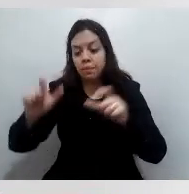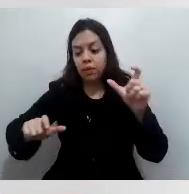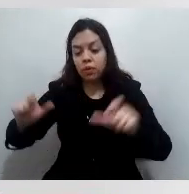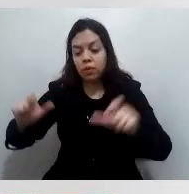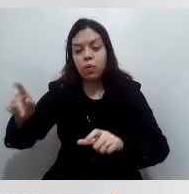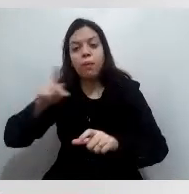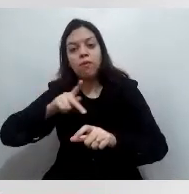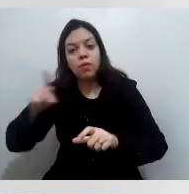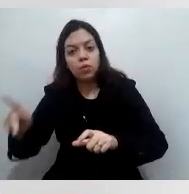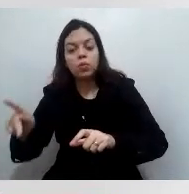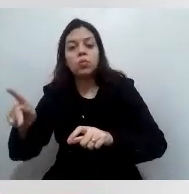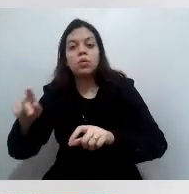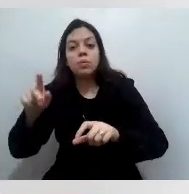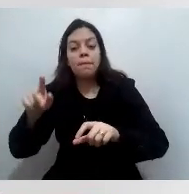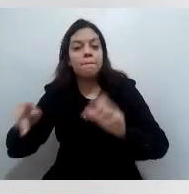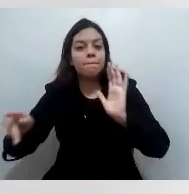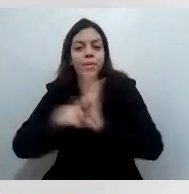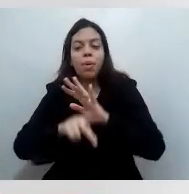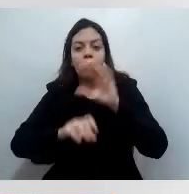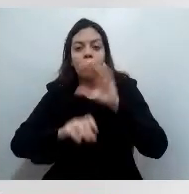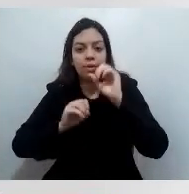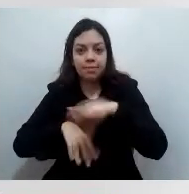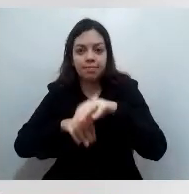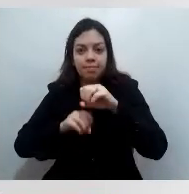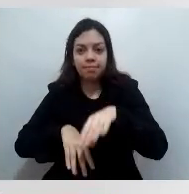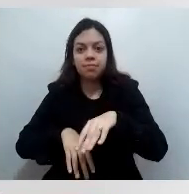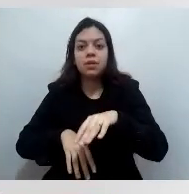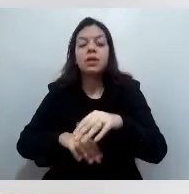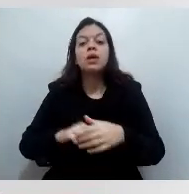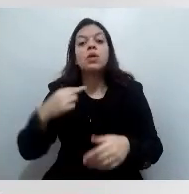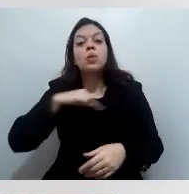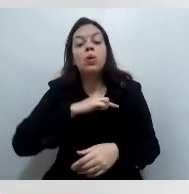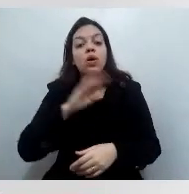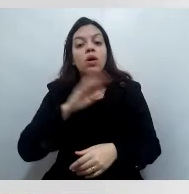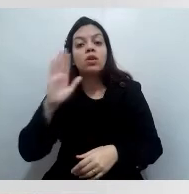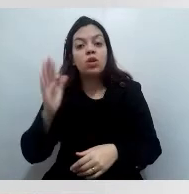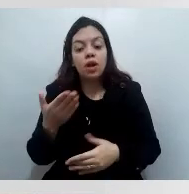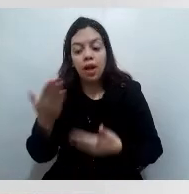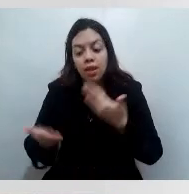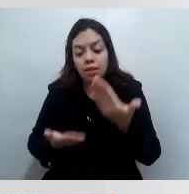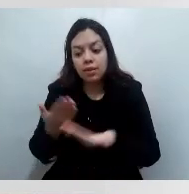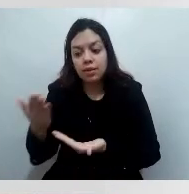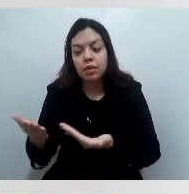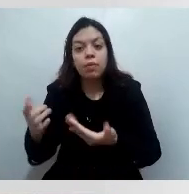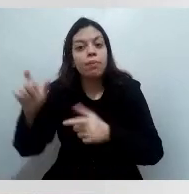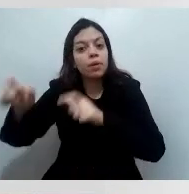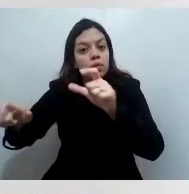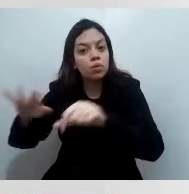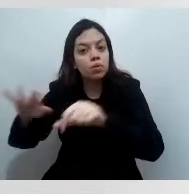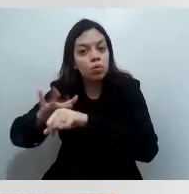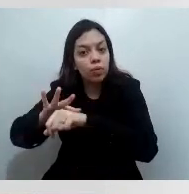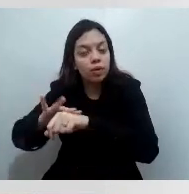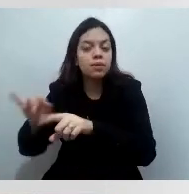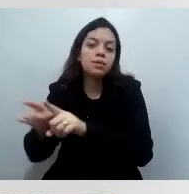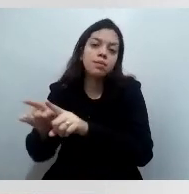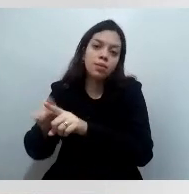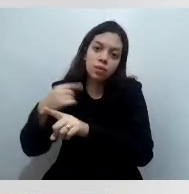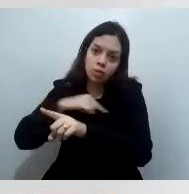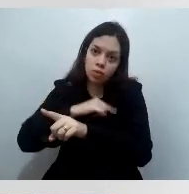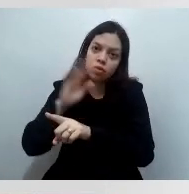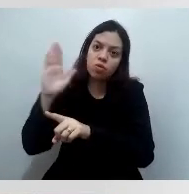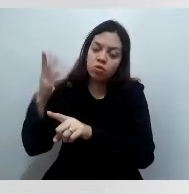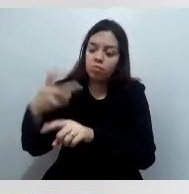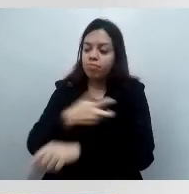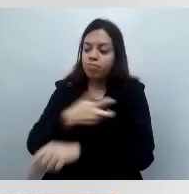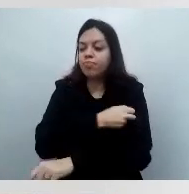atendendo as pessoas com comorbidades. Então, o plano, ao mesmo tempo que ele é ordenado, organiza